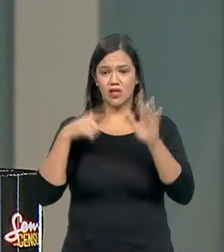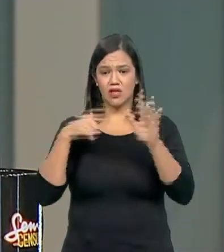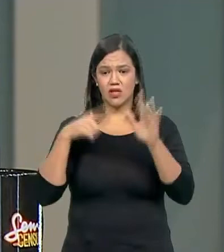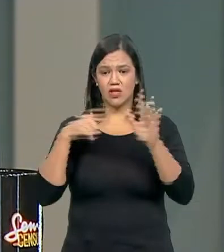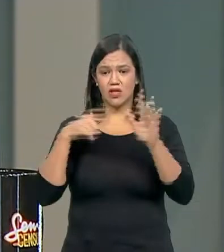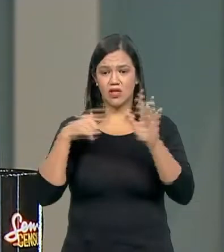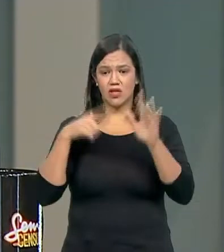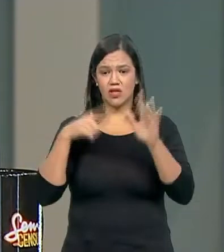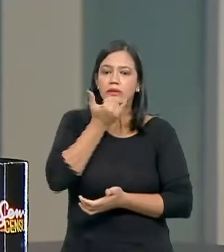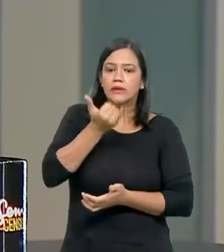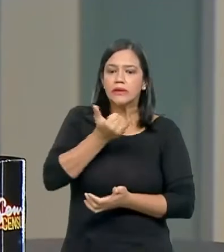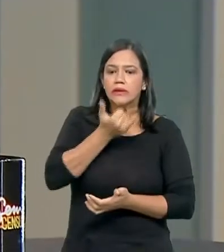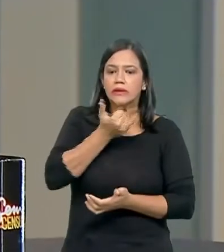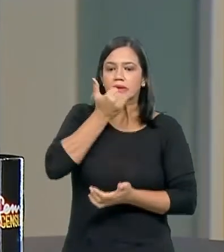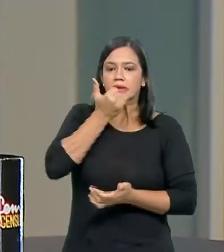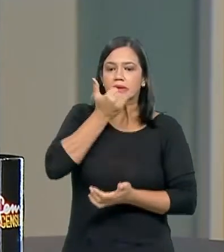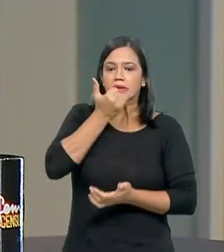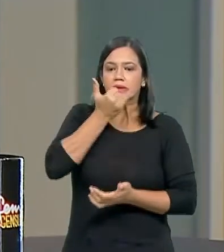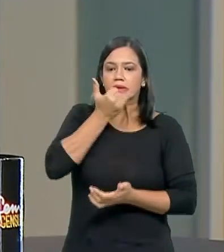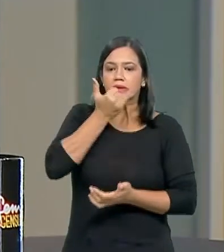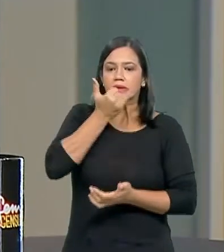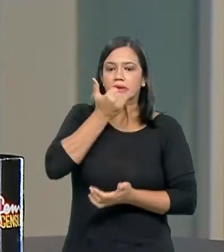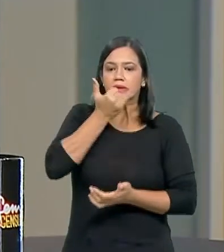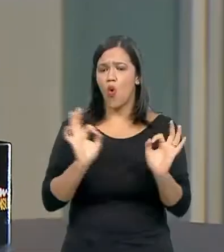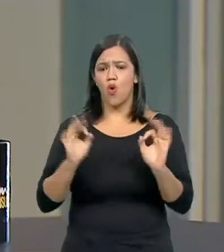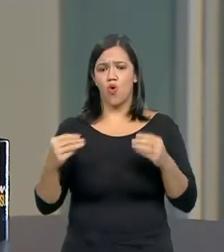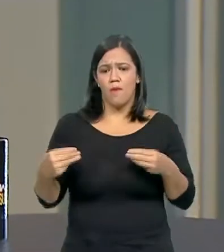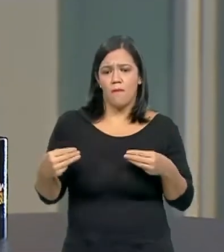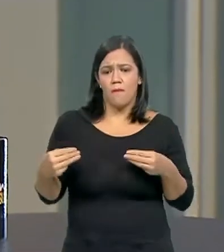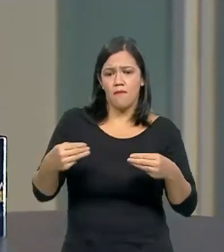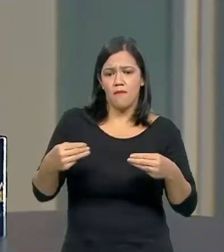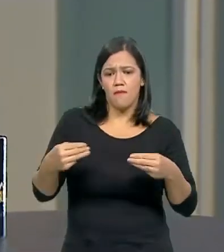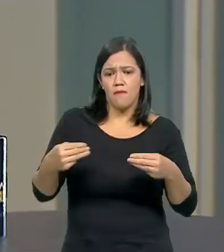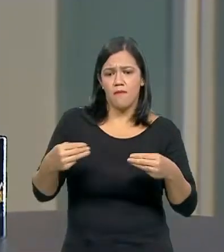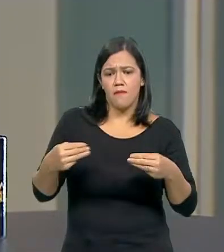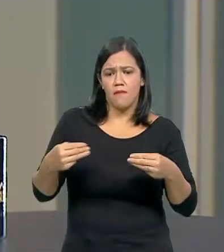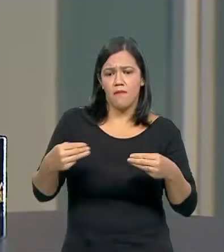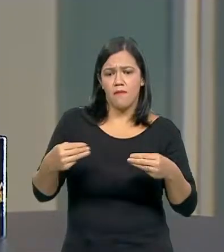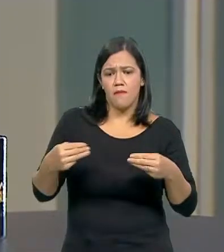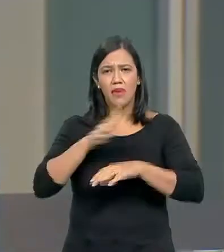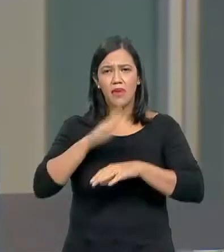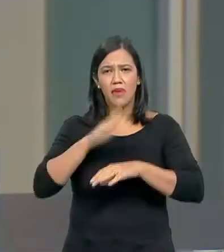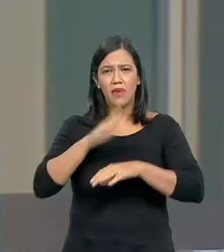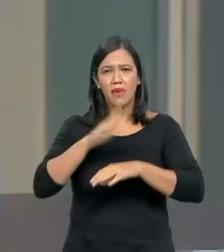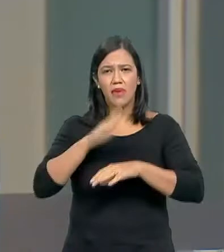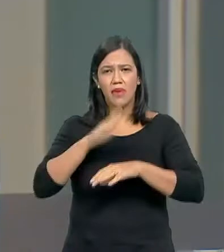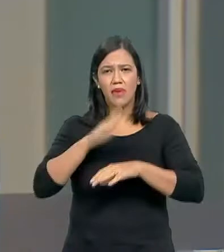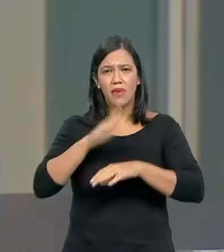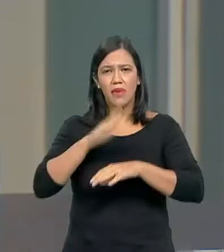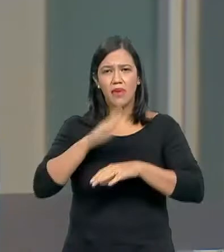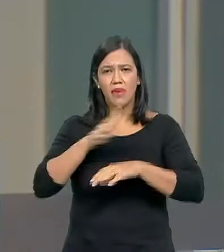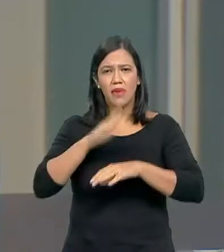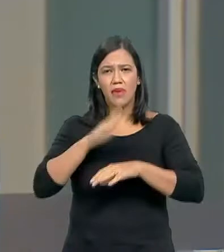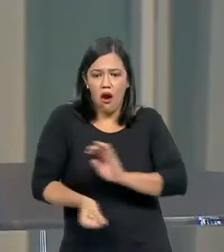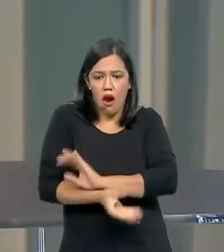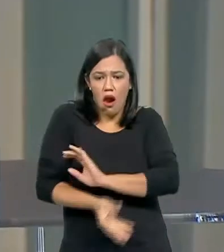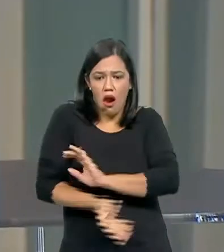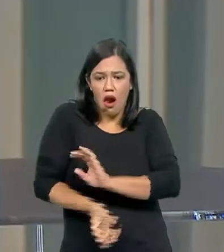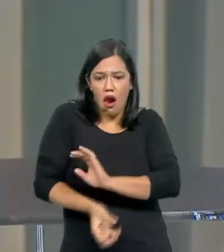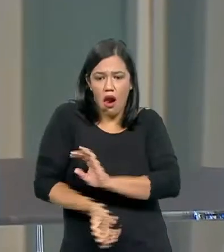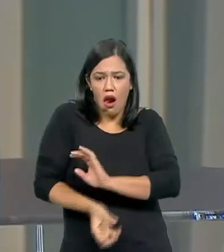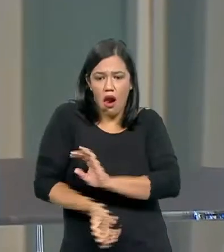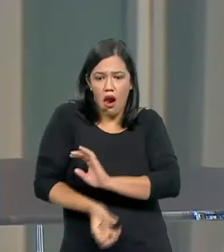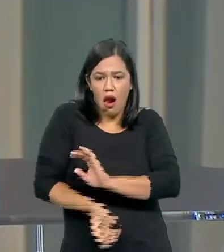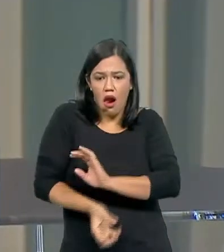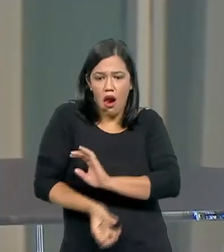de nenhum ministro, pelo menos até agora, mais de dois anos de governo, não há nenhuma acusação de corrupção aos ministros do